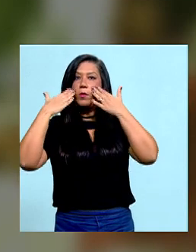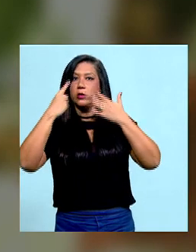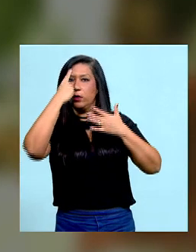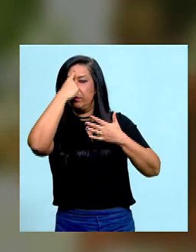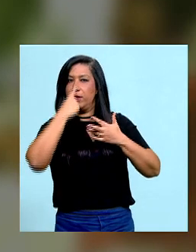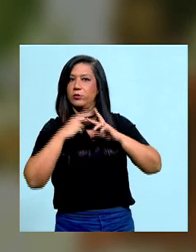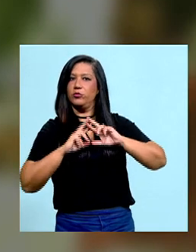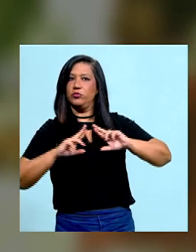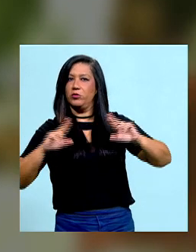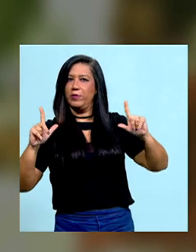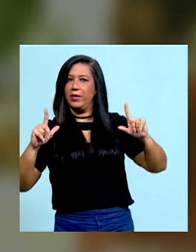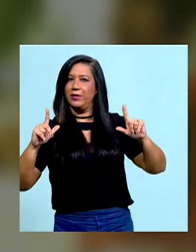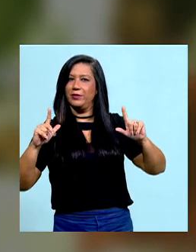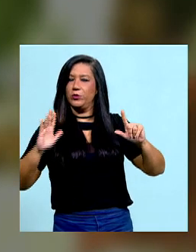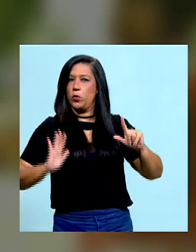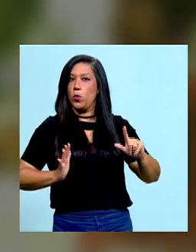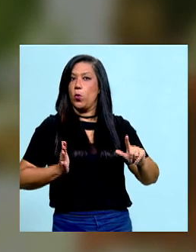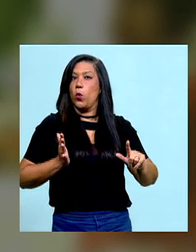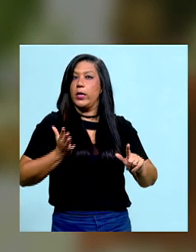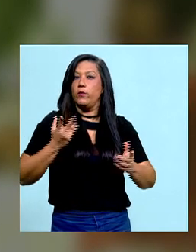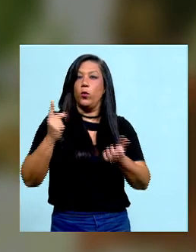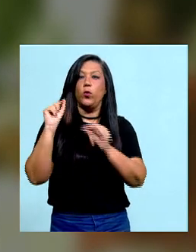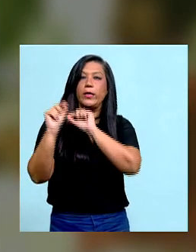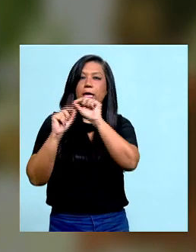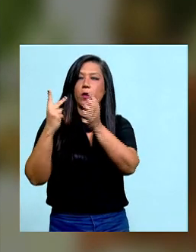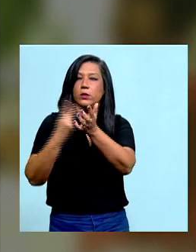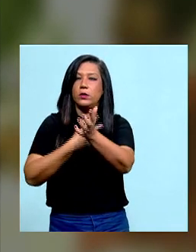diferente dos horrores da escravidão.